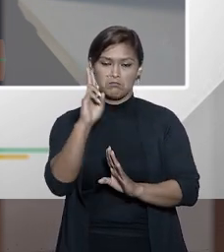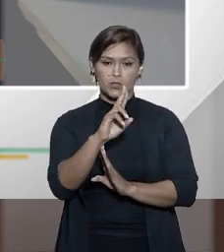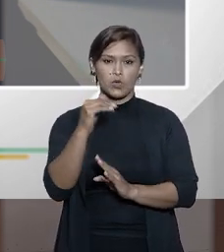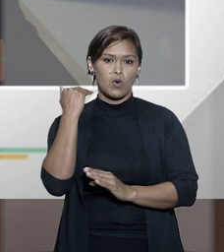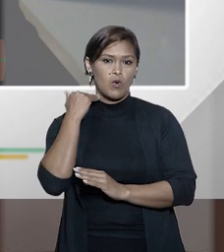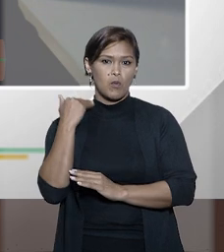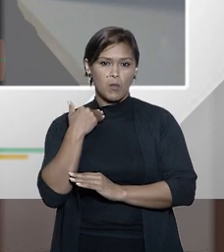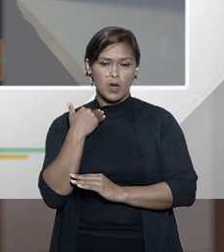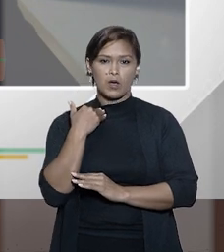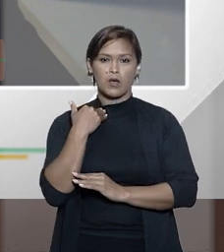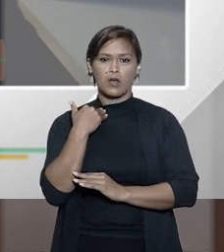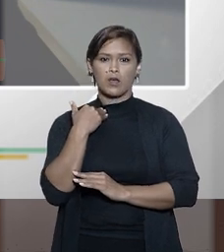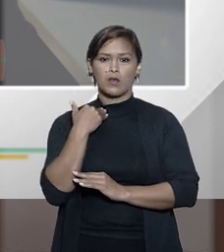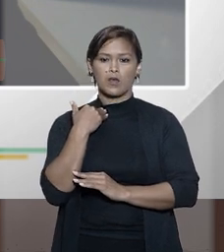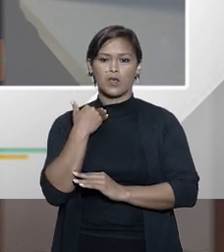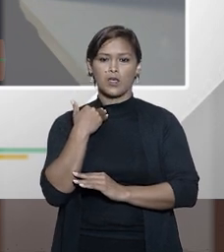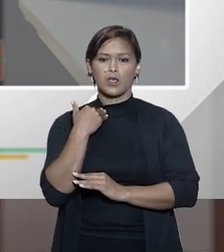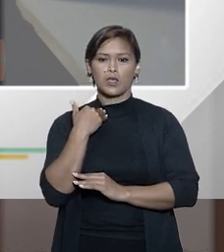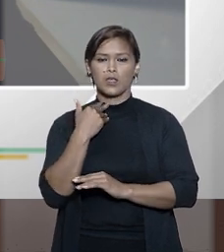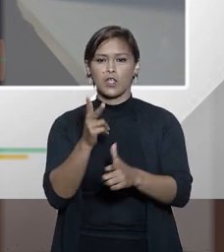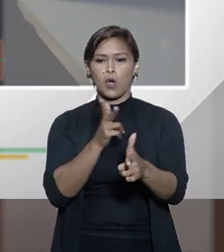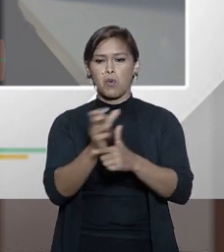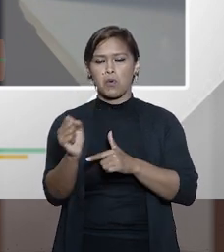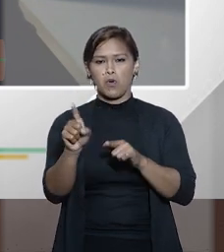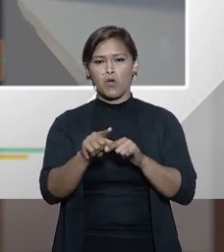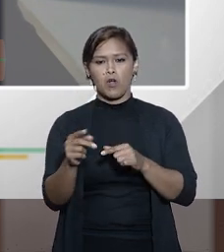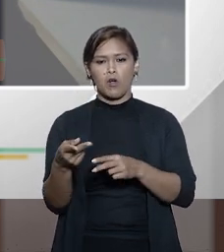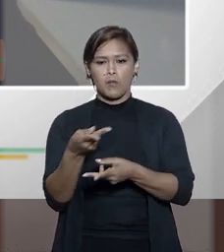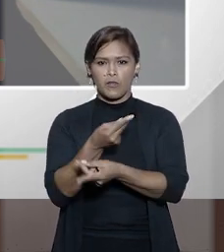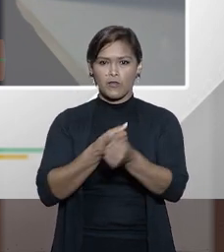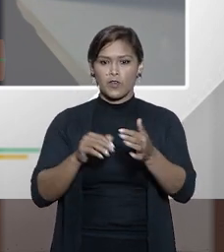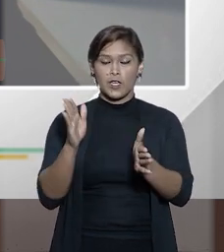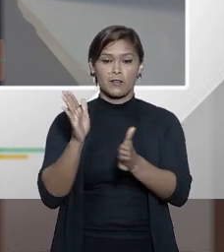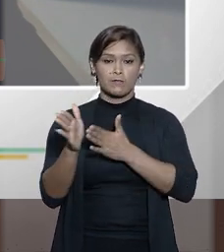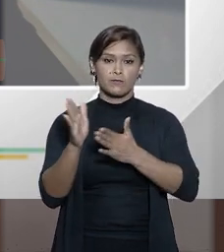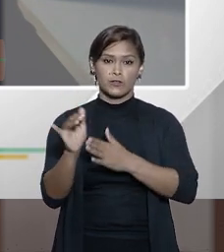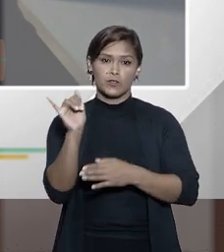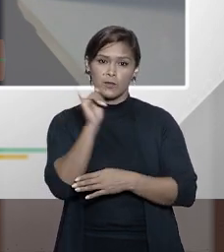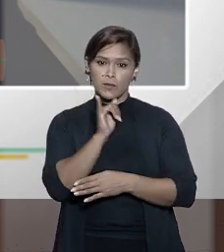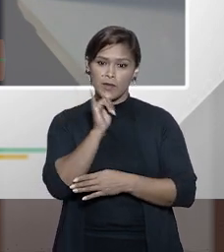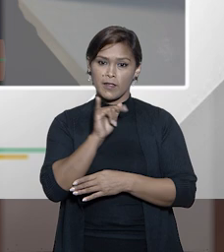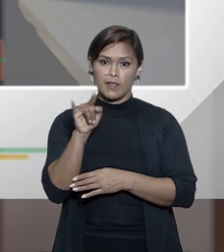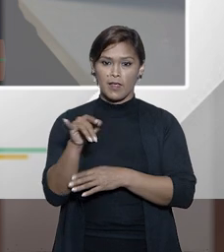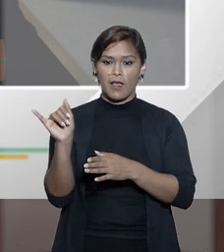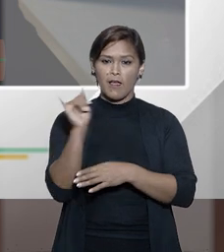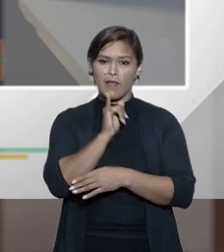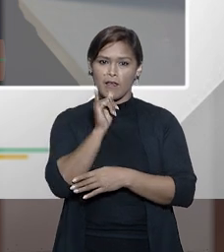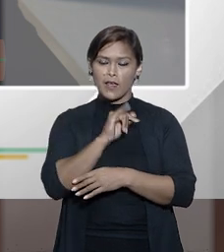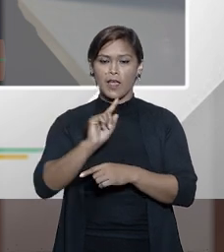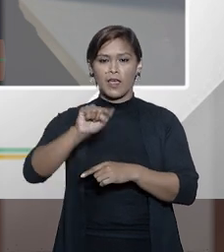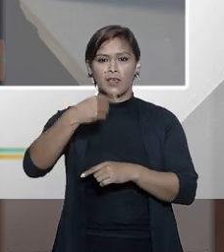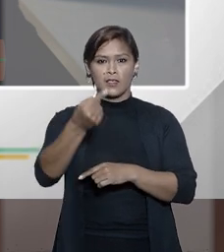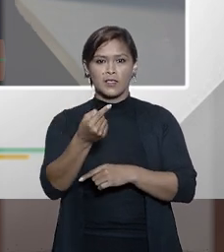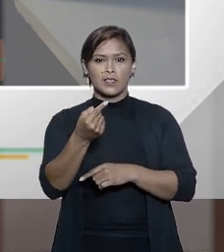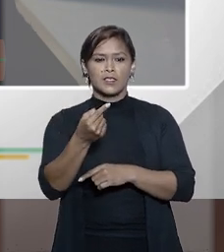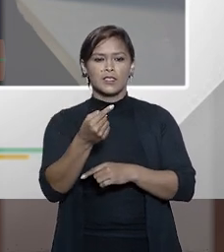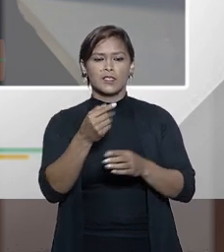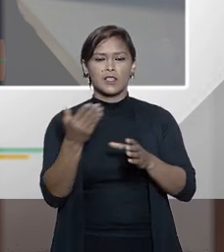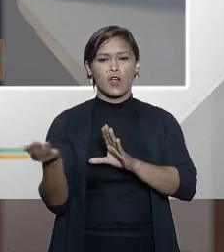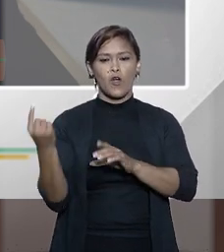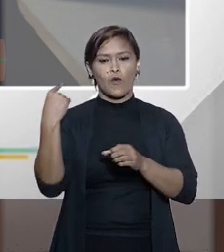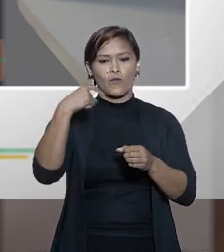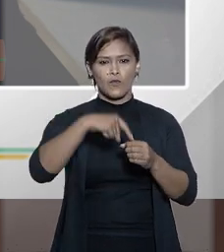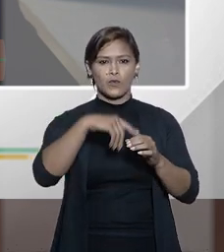que deu um golpe no mercado financeiro e fugiu para a Itália fugiu para a Itália e depois não foi